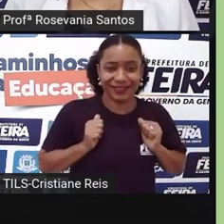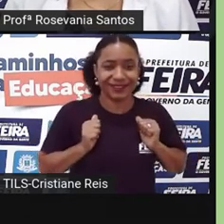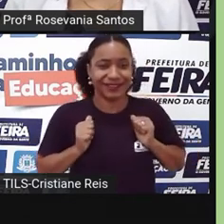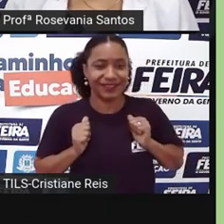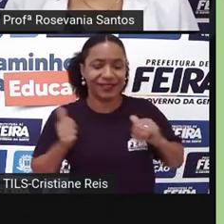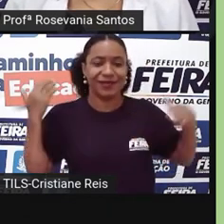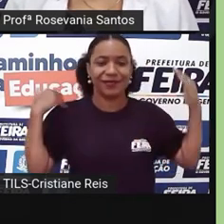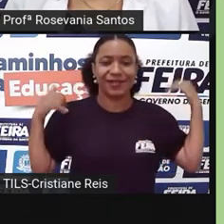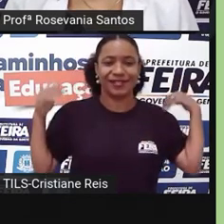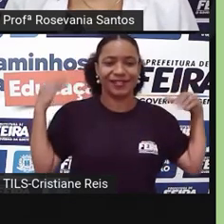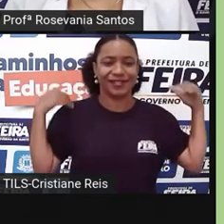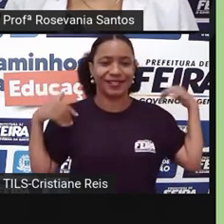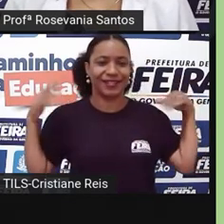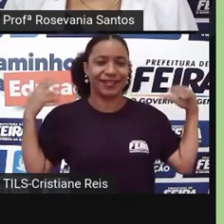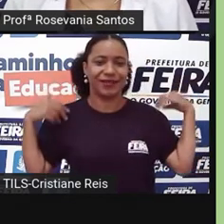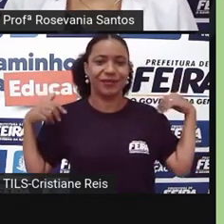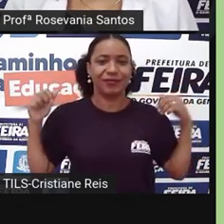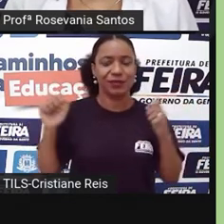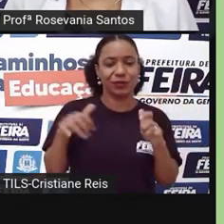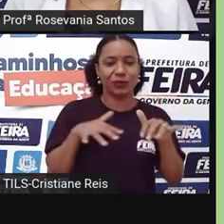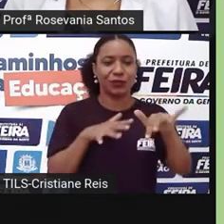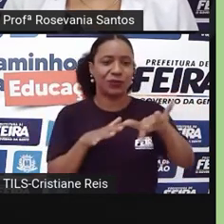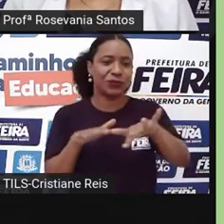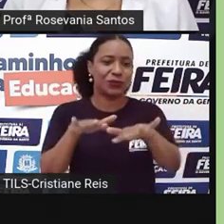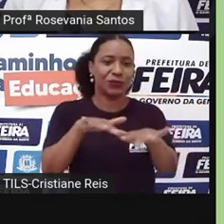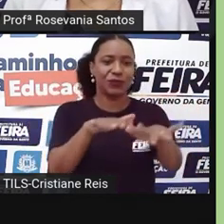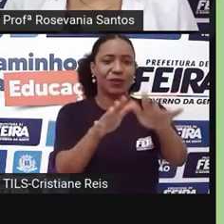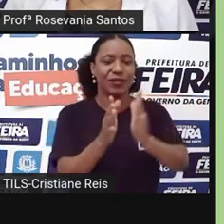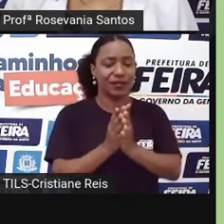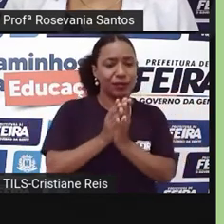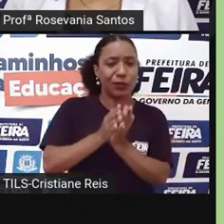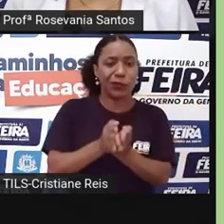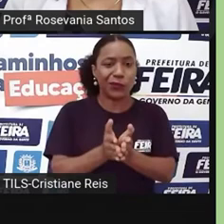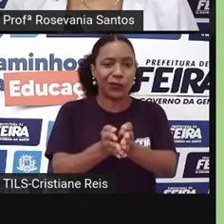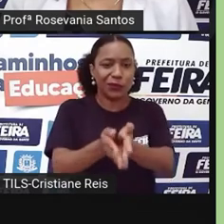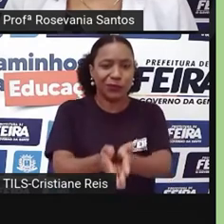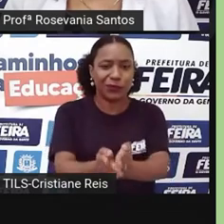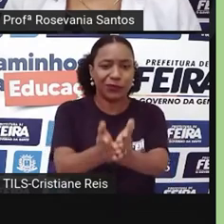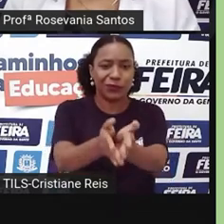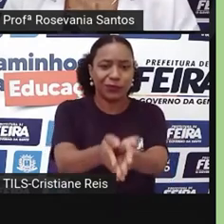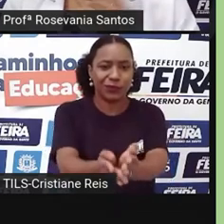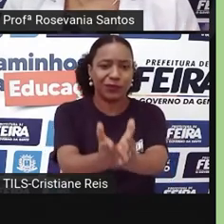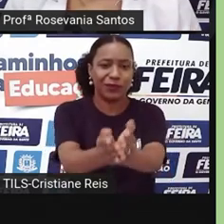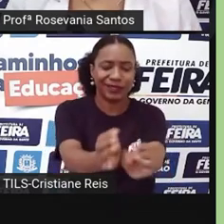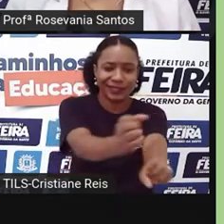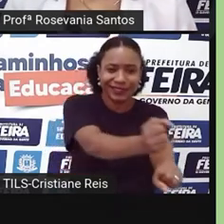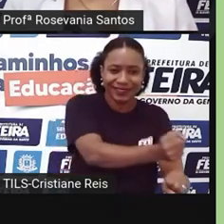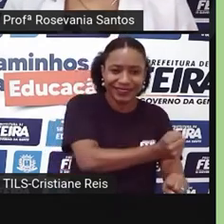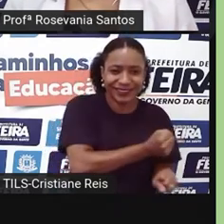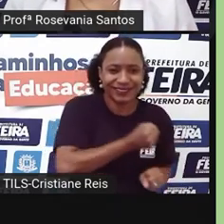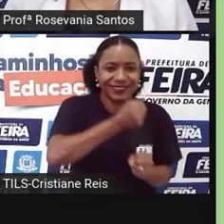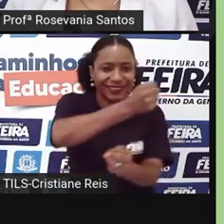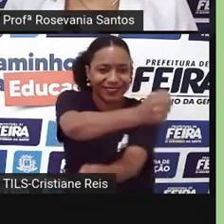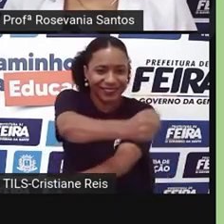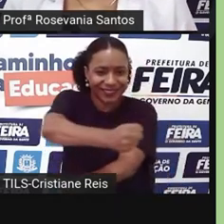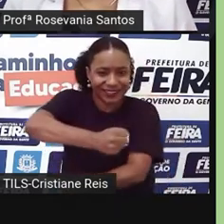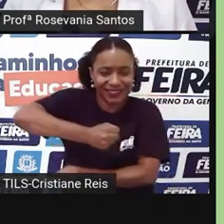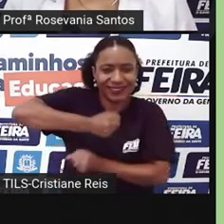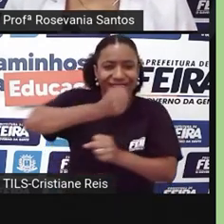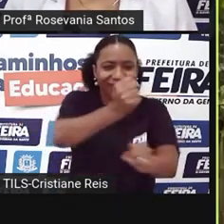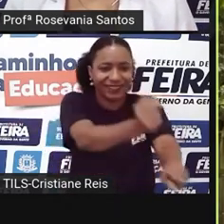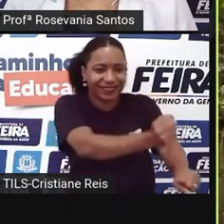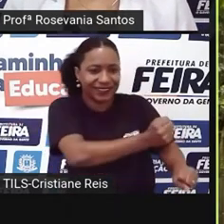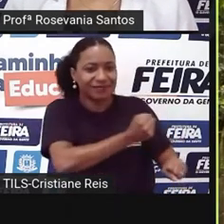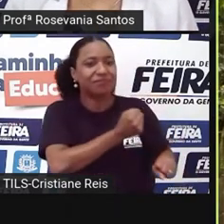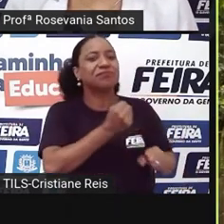as excursões para ver algumas outras áreas, a prática de esportes. Então, né, está se desenvolvendo muito